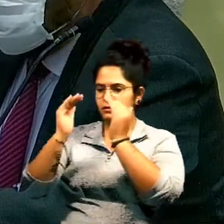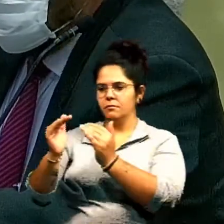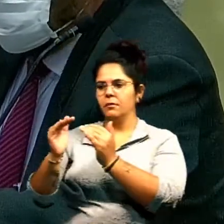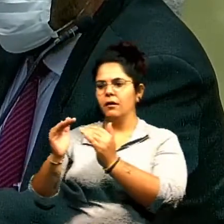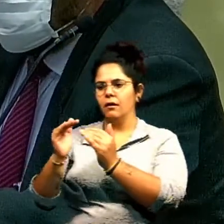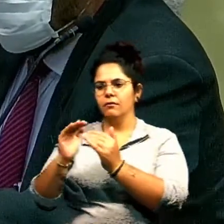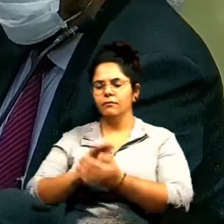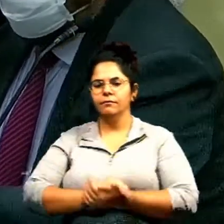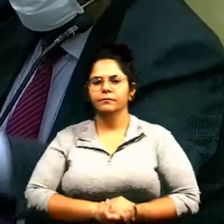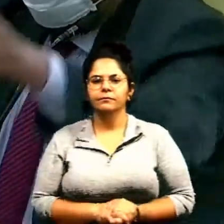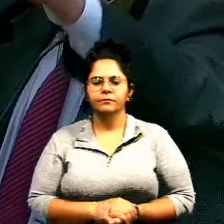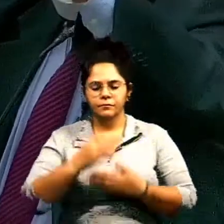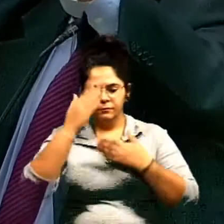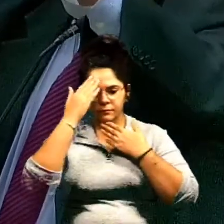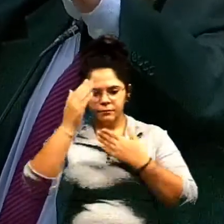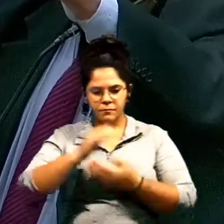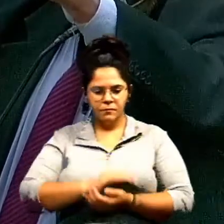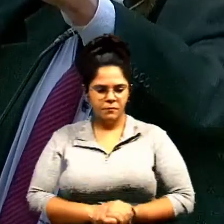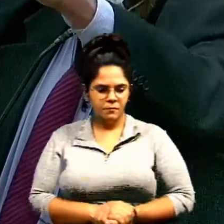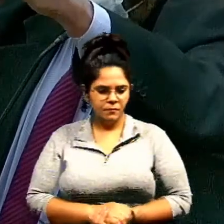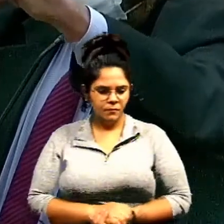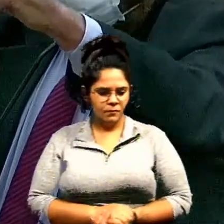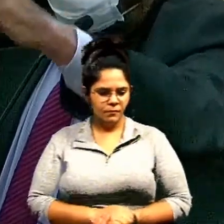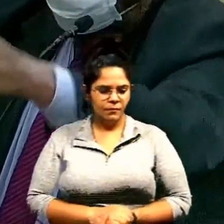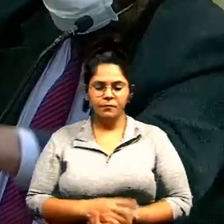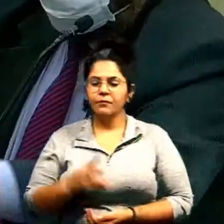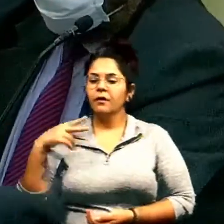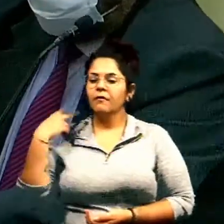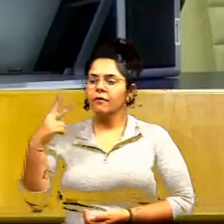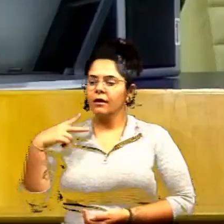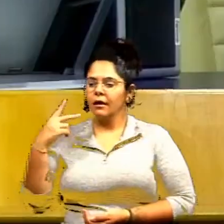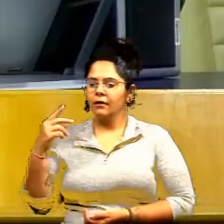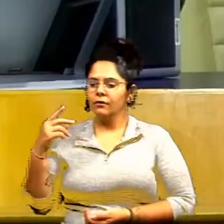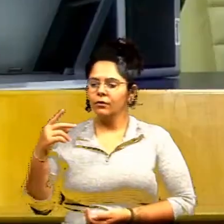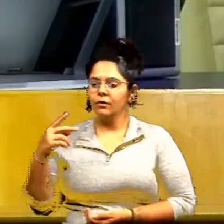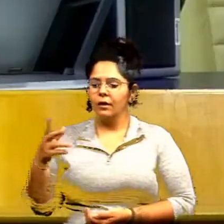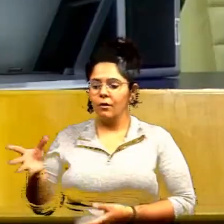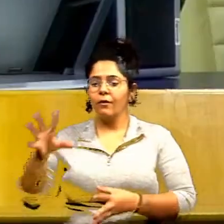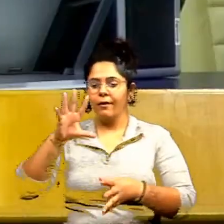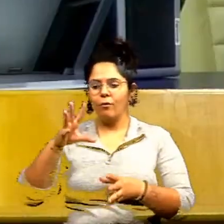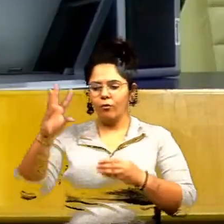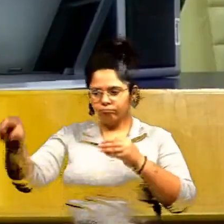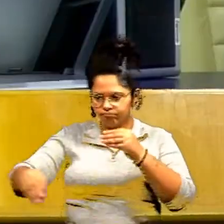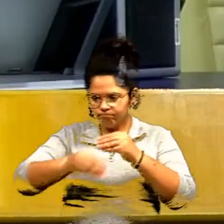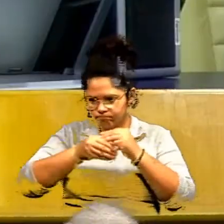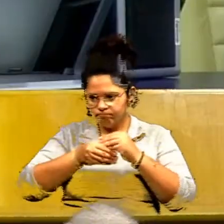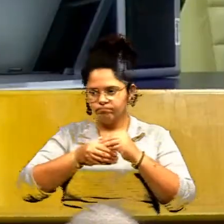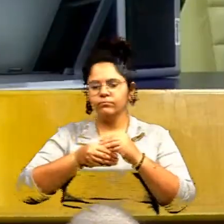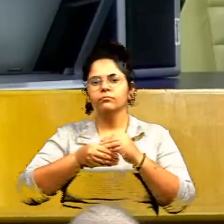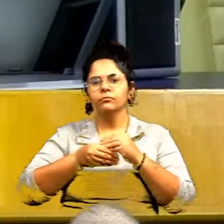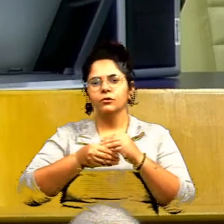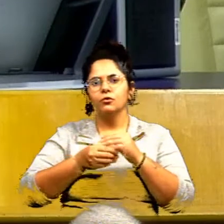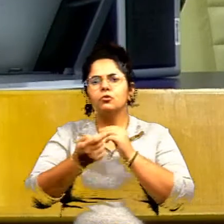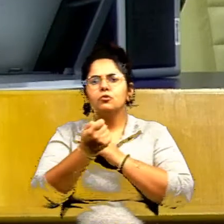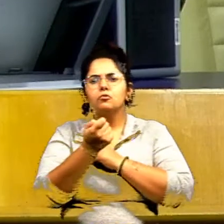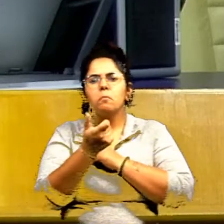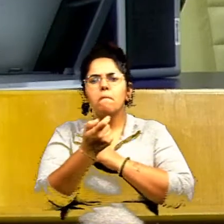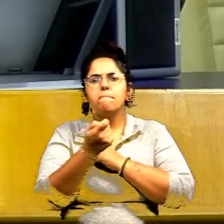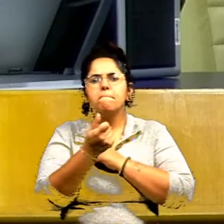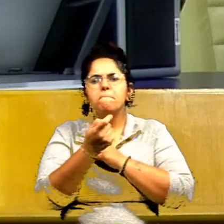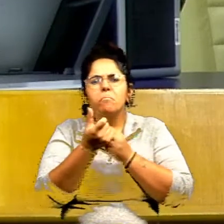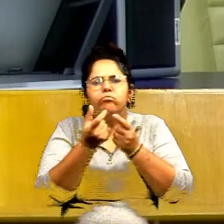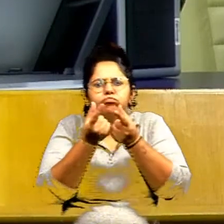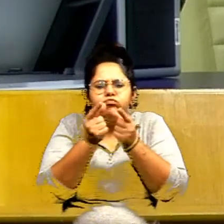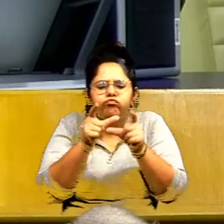apreço ao Paulo Ortegal. Obrigado, presidente. Vereador André, eu quero fazer mais uma complementação dos poucos,